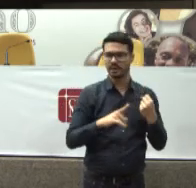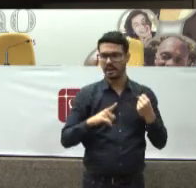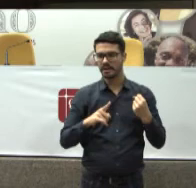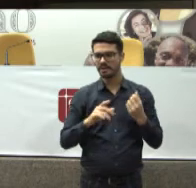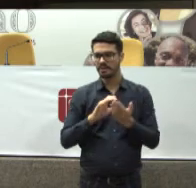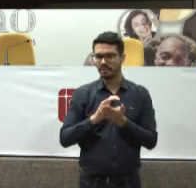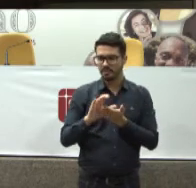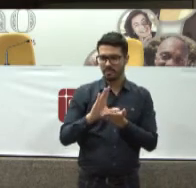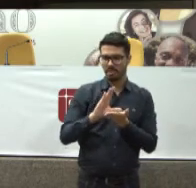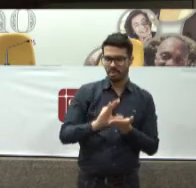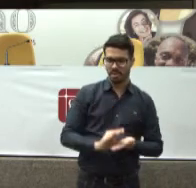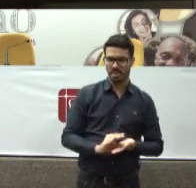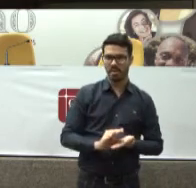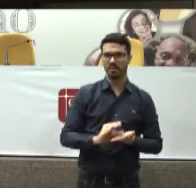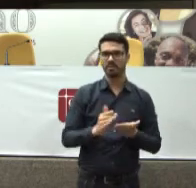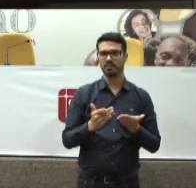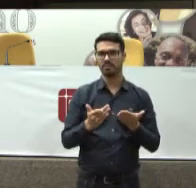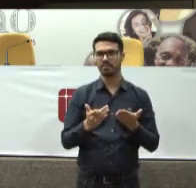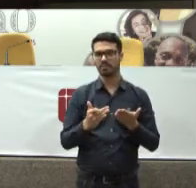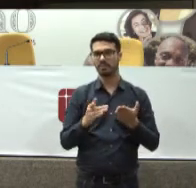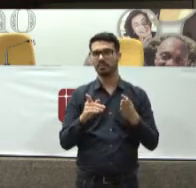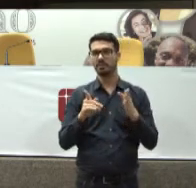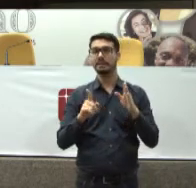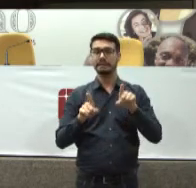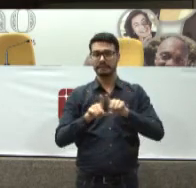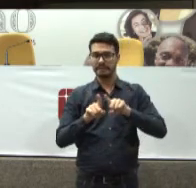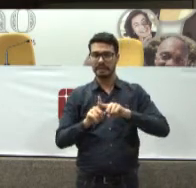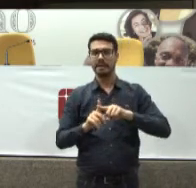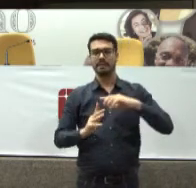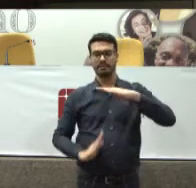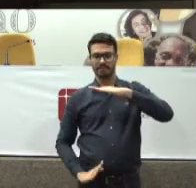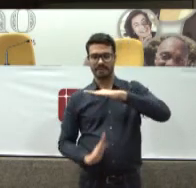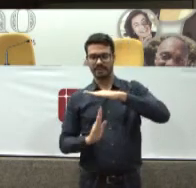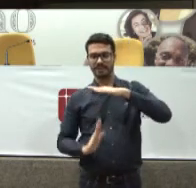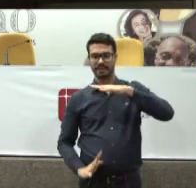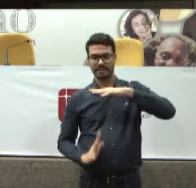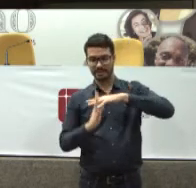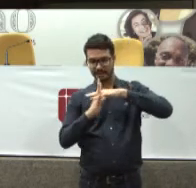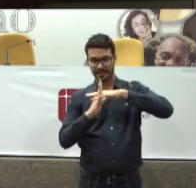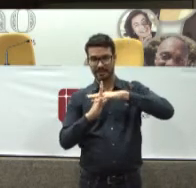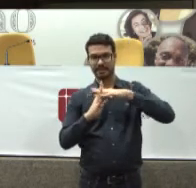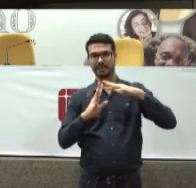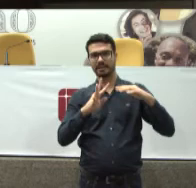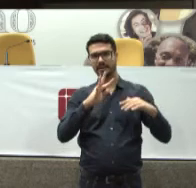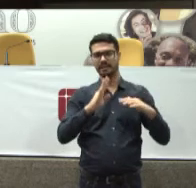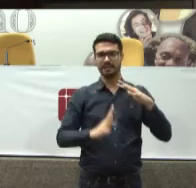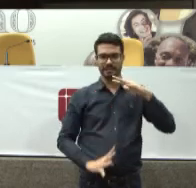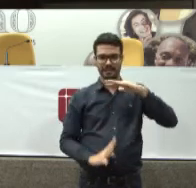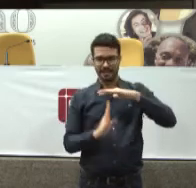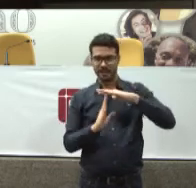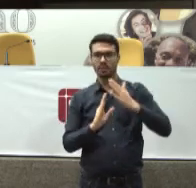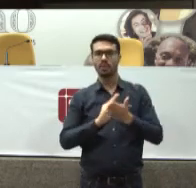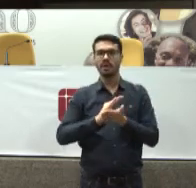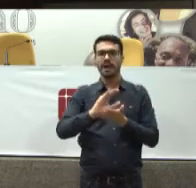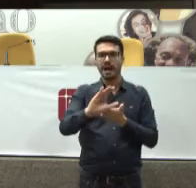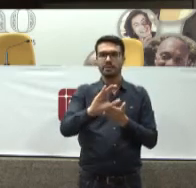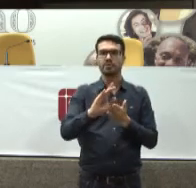público É muito baixo Apeca o teste de gastos Quando os senhores ouvirem A doutora Hélida Os senhores entenderão